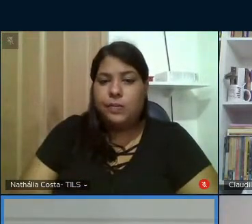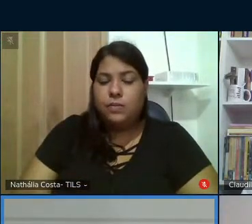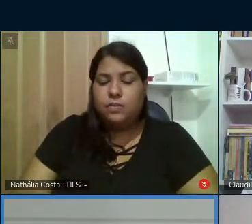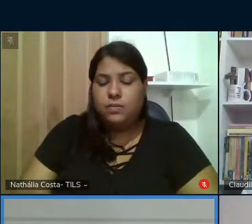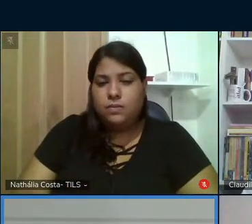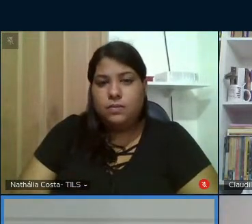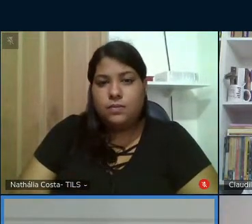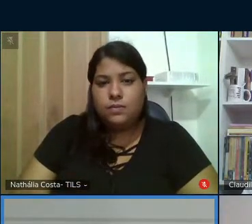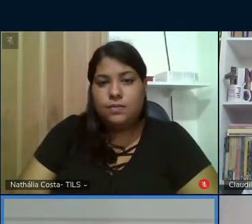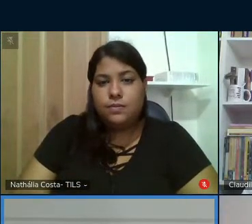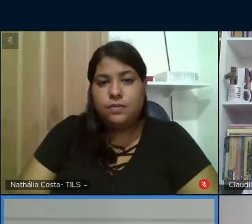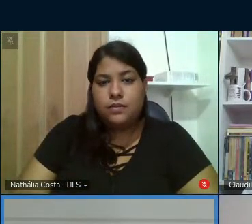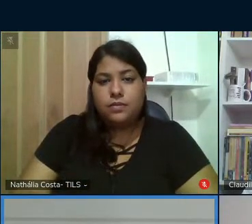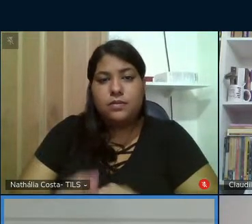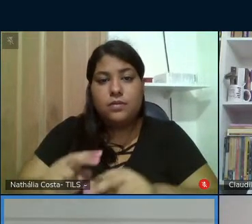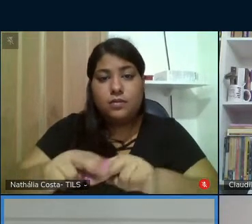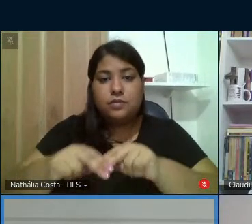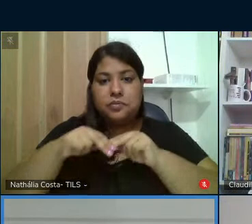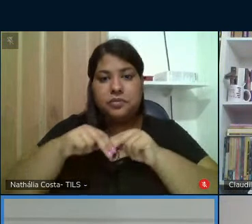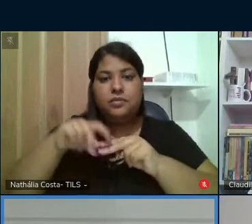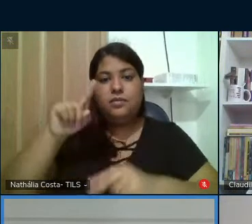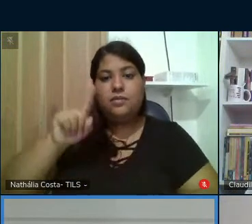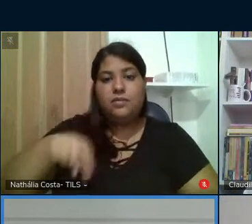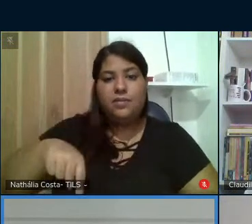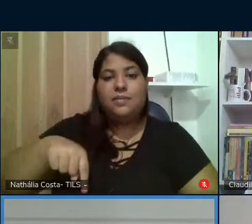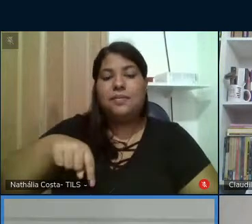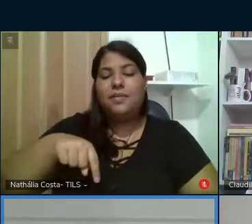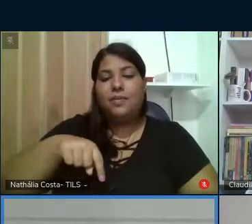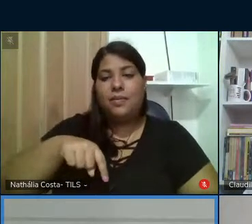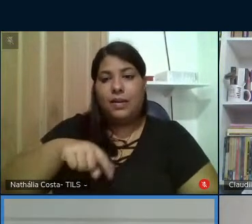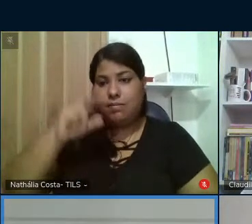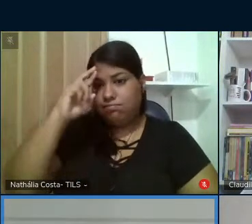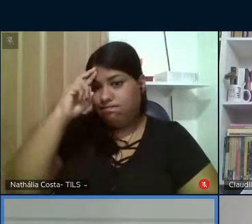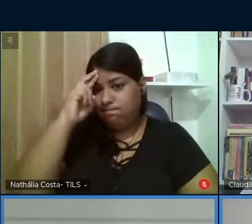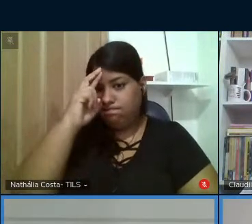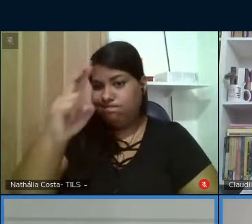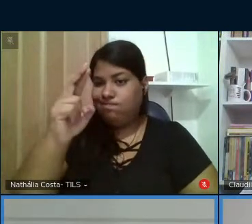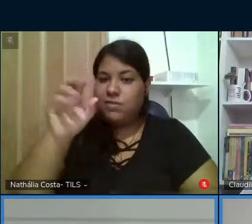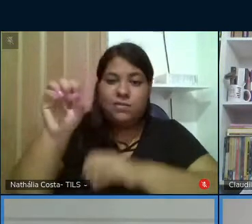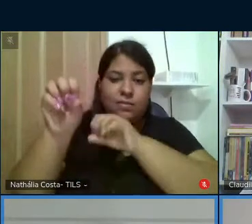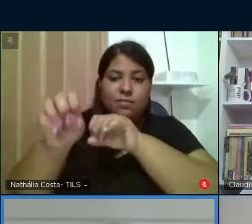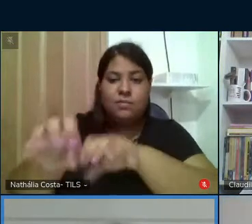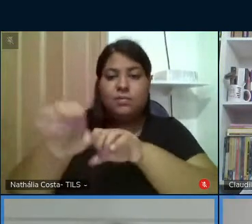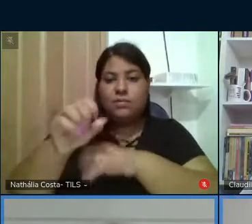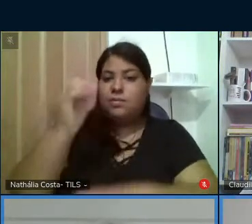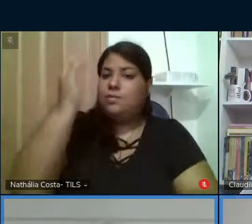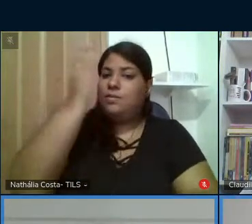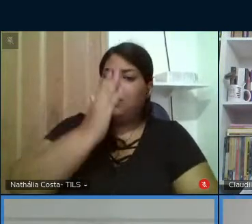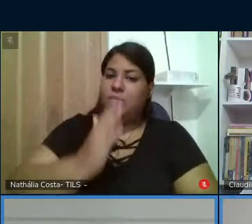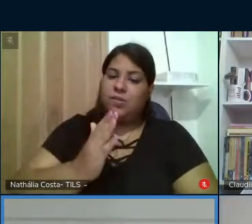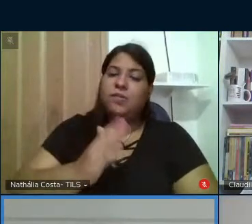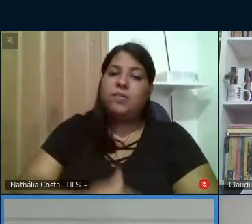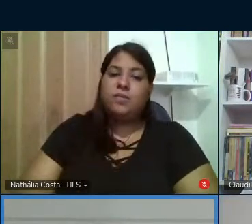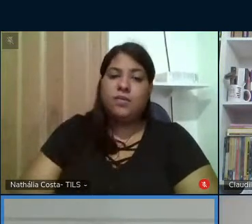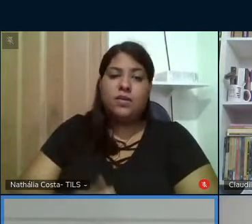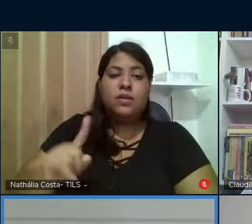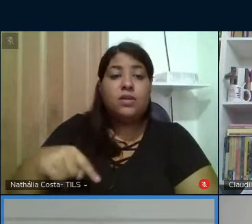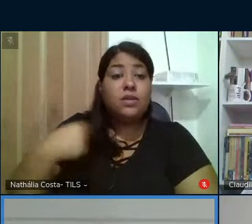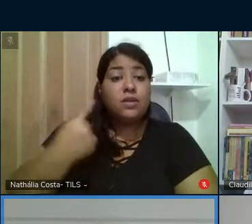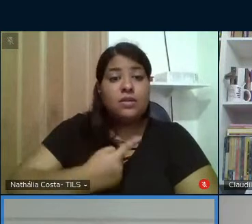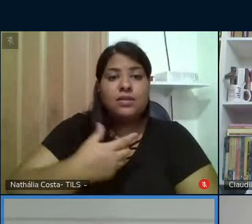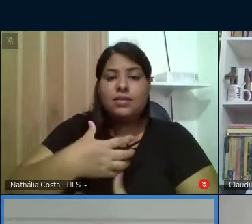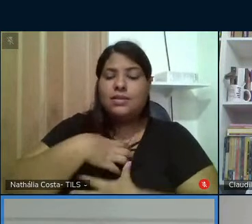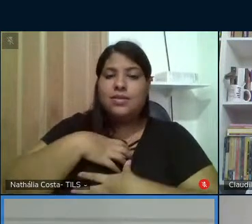que ele se tornou o patrono da educação brasileira e nós nos sentimos